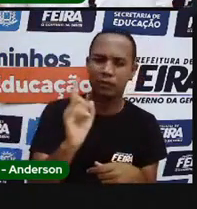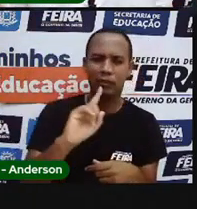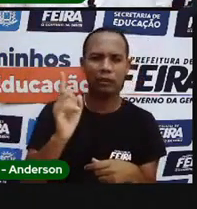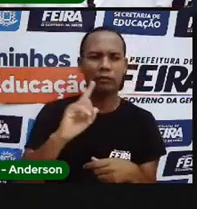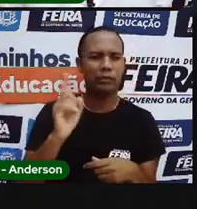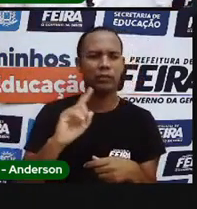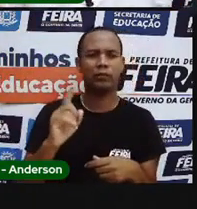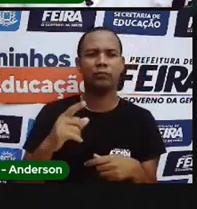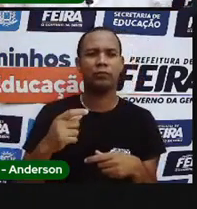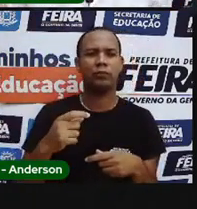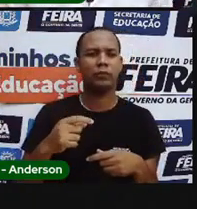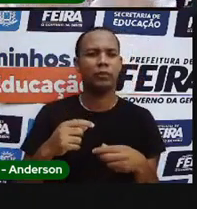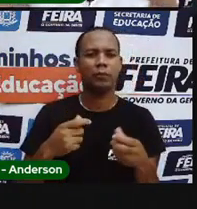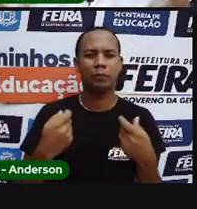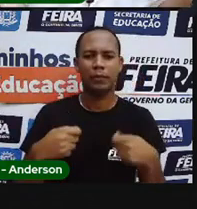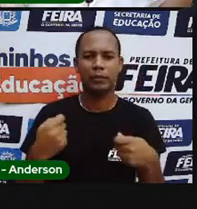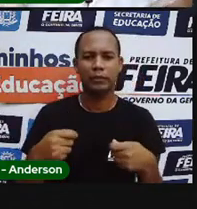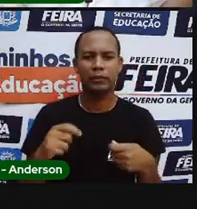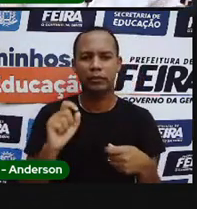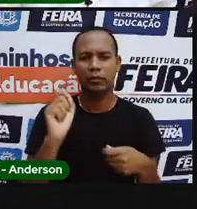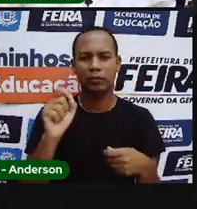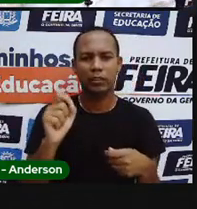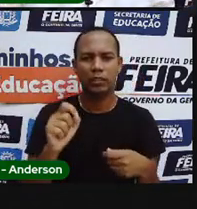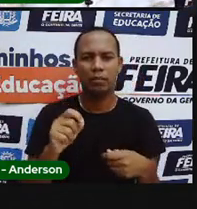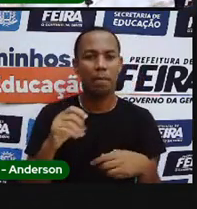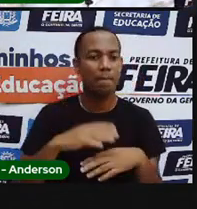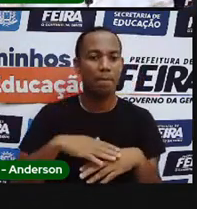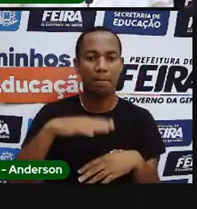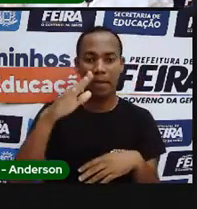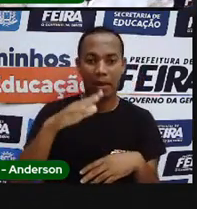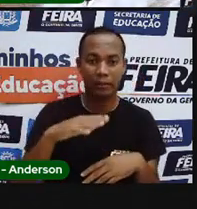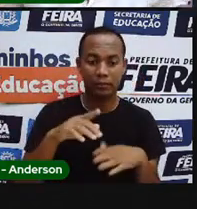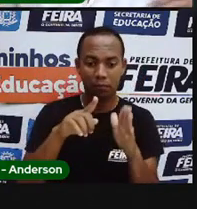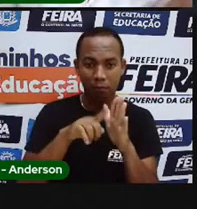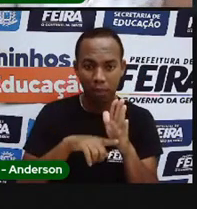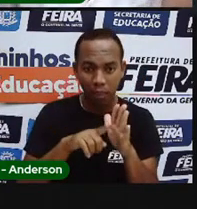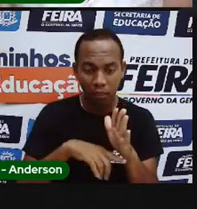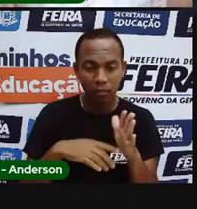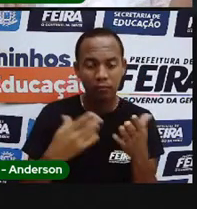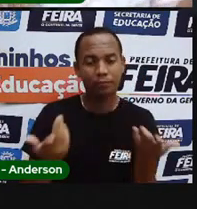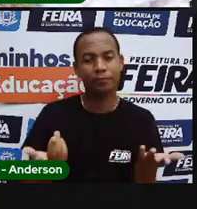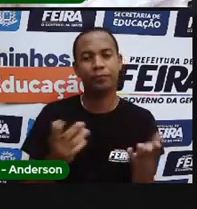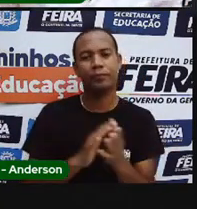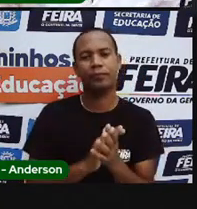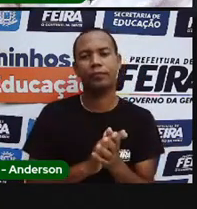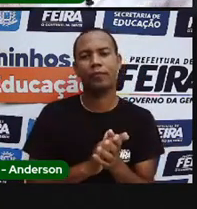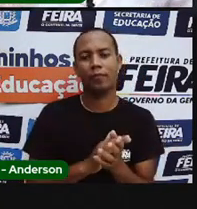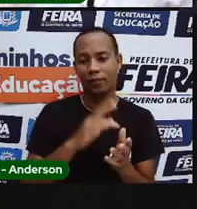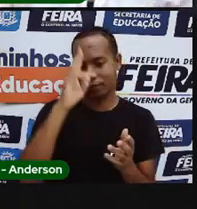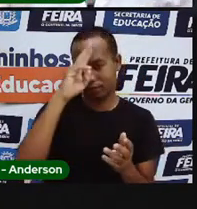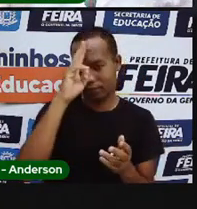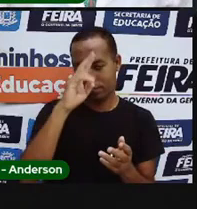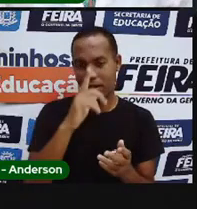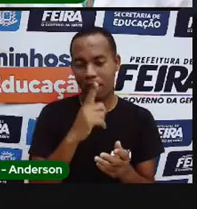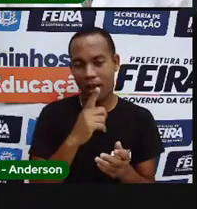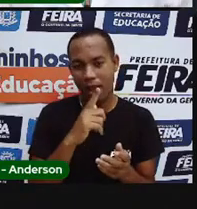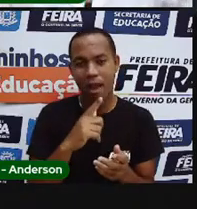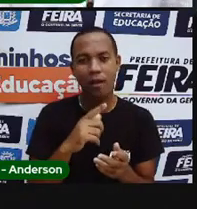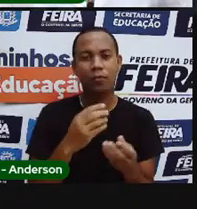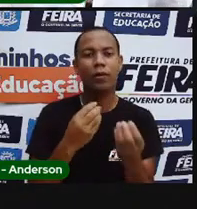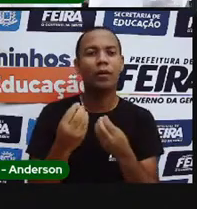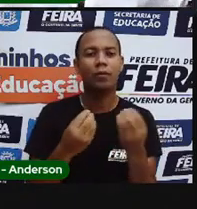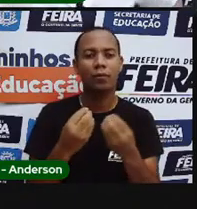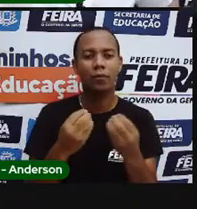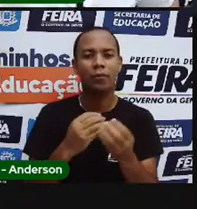ter que ligar as luzes. gastar ainda mais, né? Lembra da ligação da água com a energia elétrica que fazer para vocês.